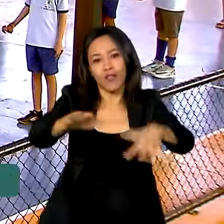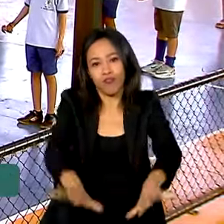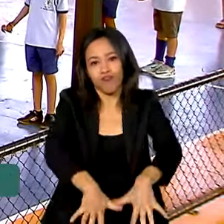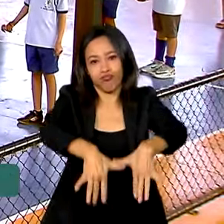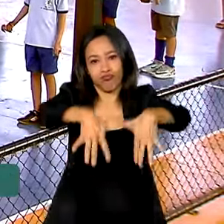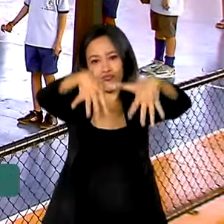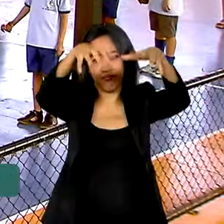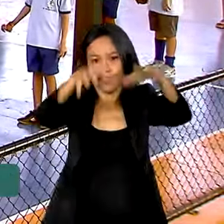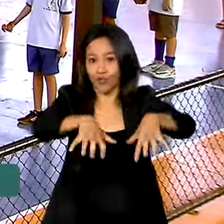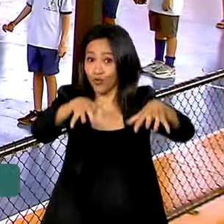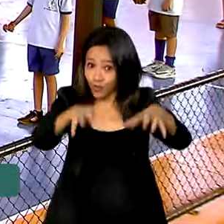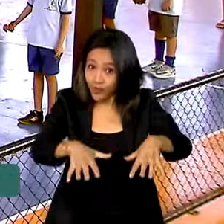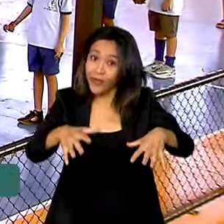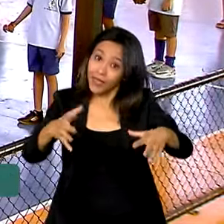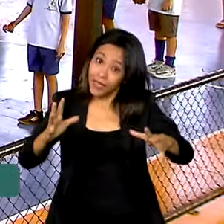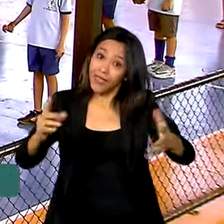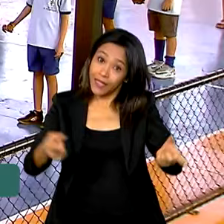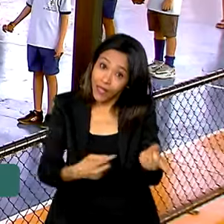reconstrução do Estado.